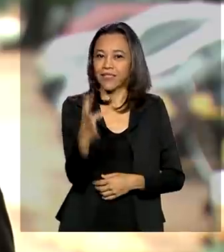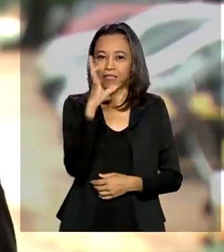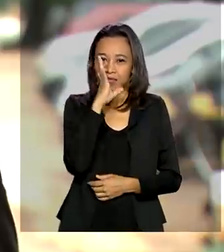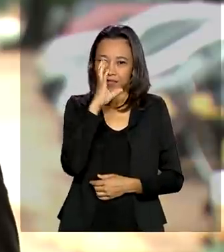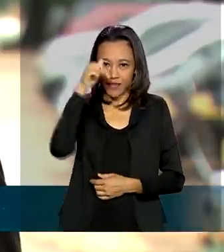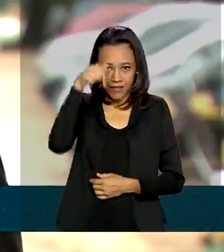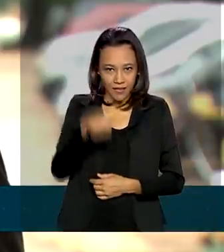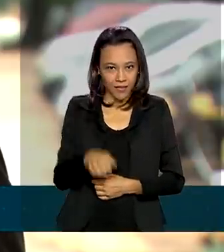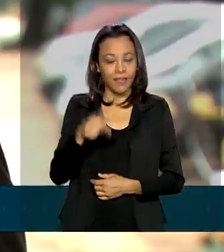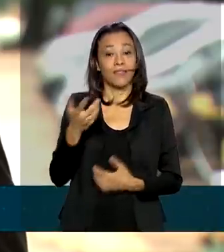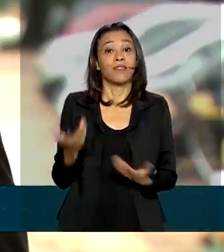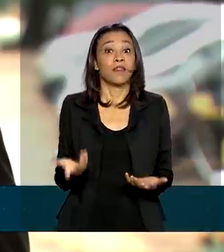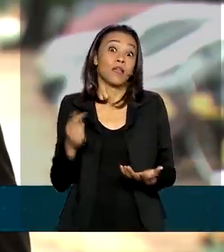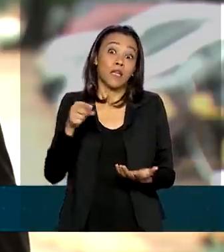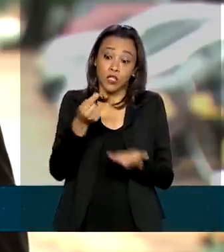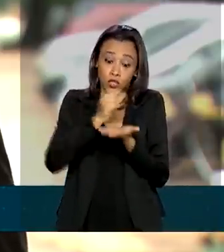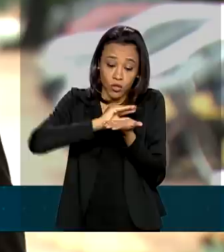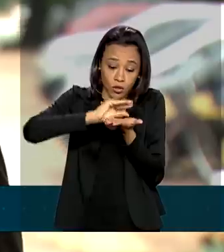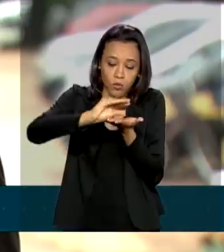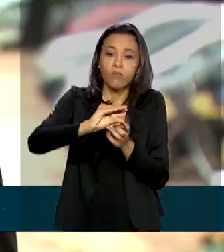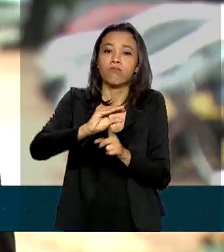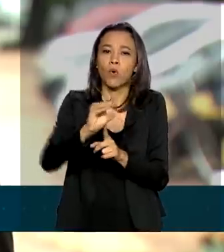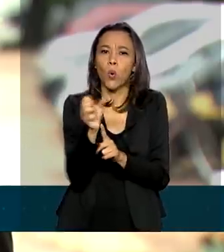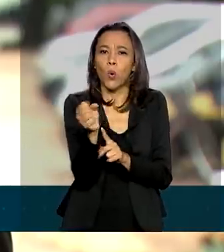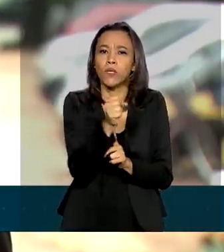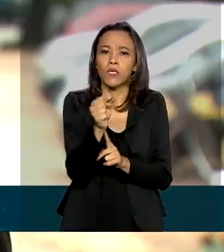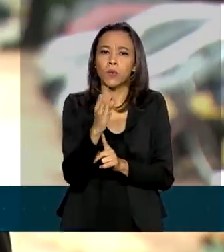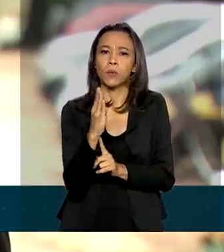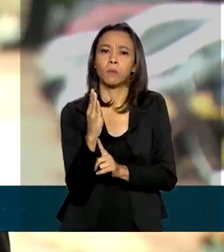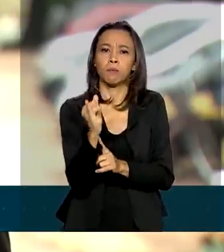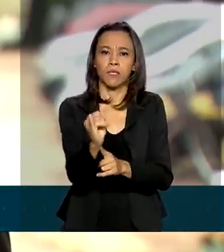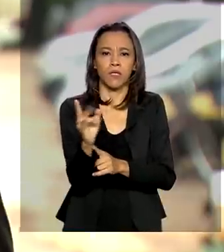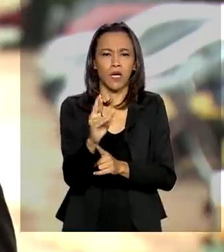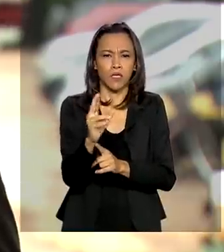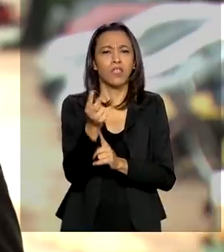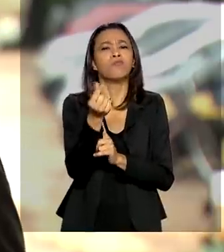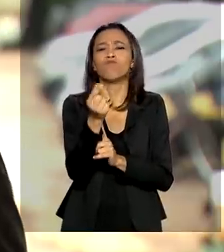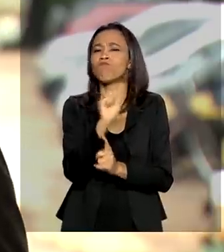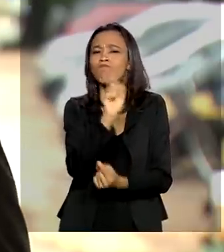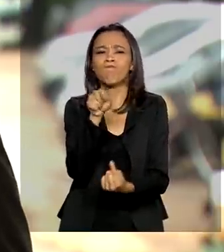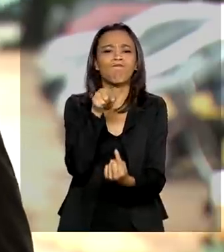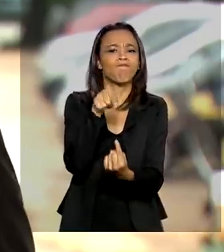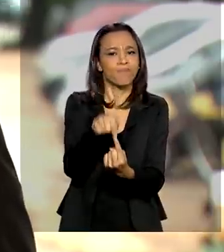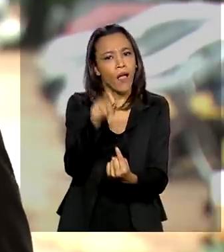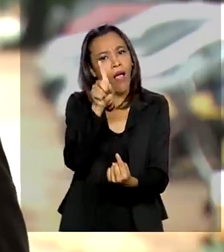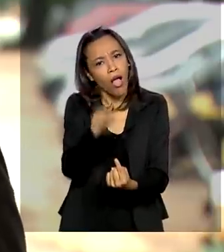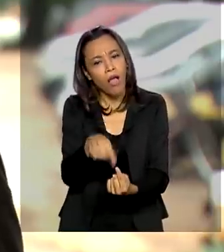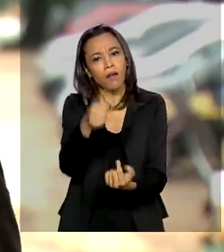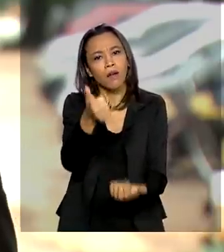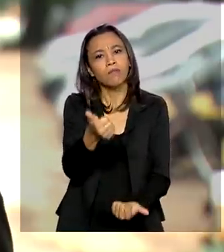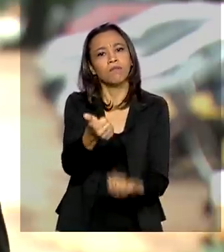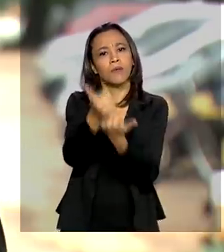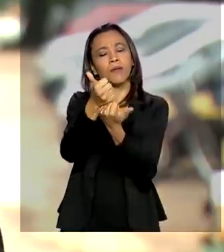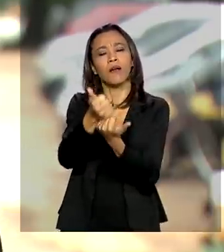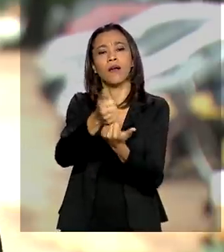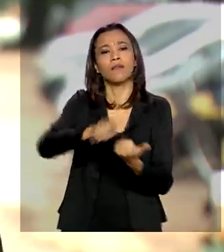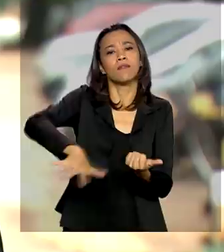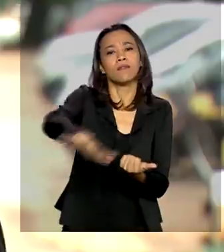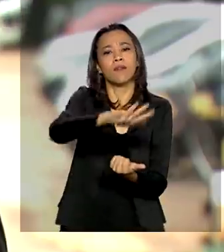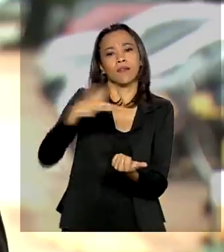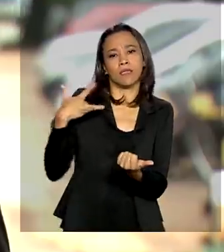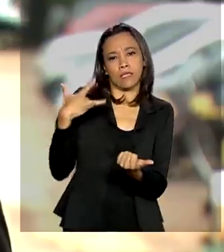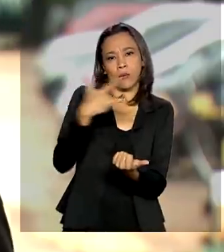Esse recurso aí, mais de 88 bilhões de reais, será destinado a recompor fundos de saúde dos estados e